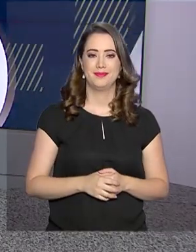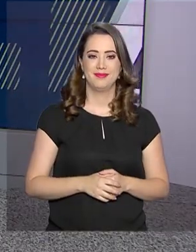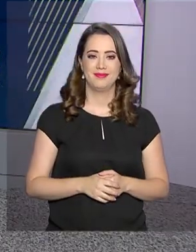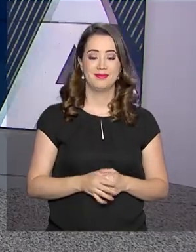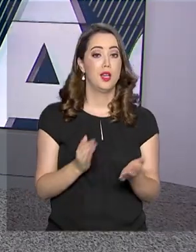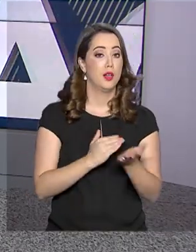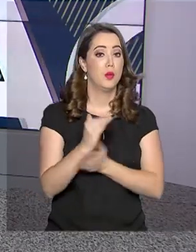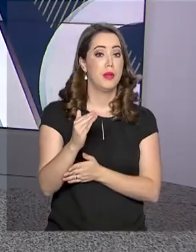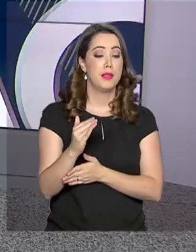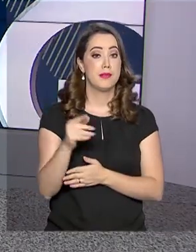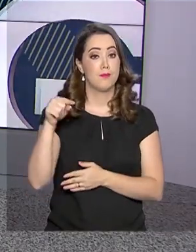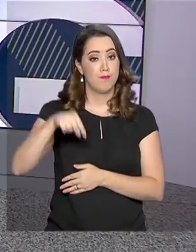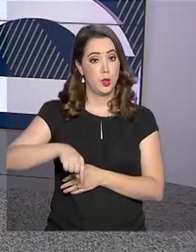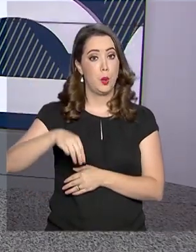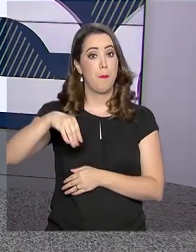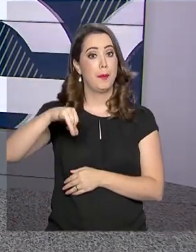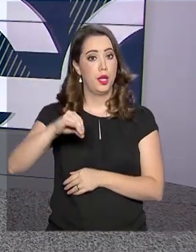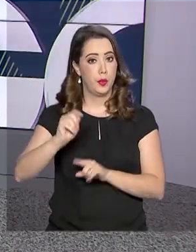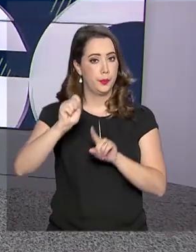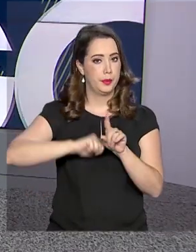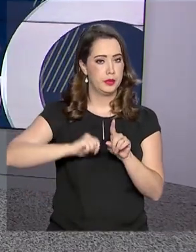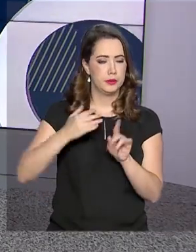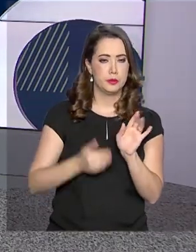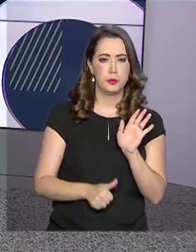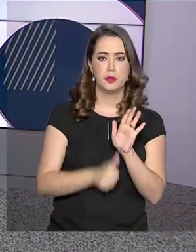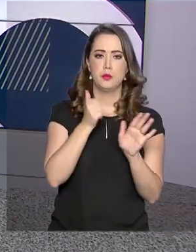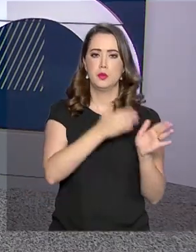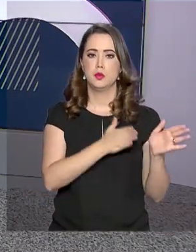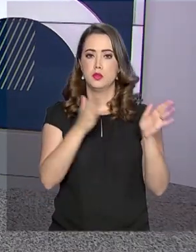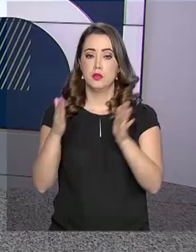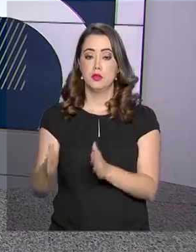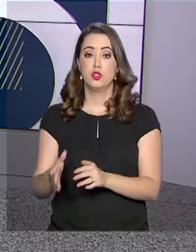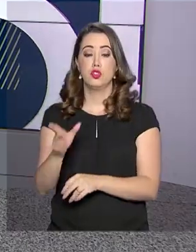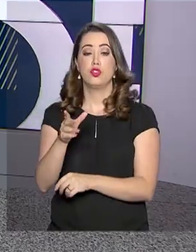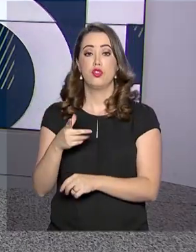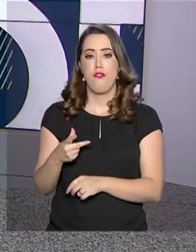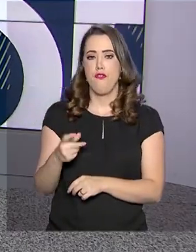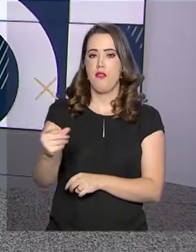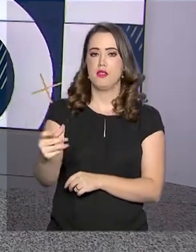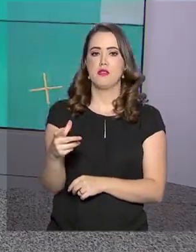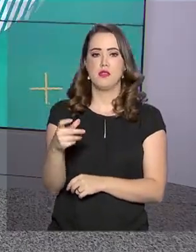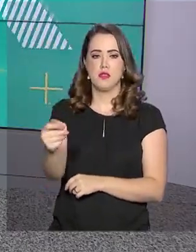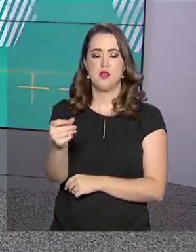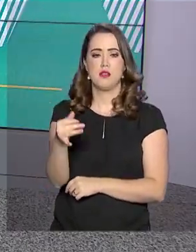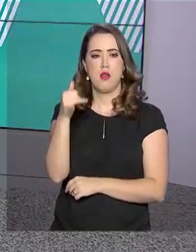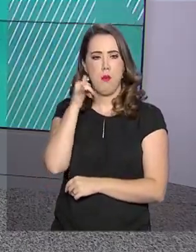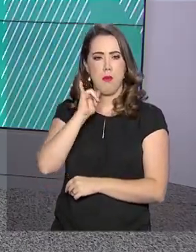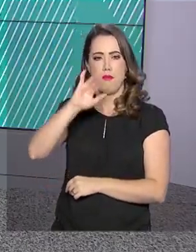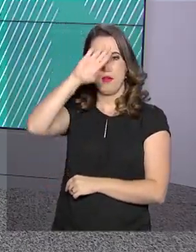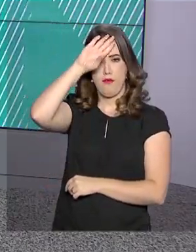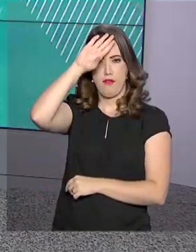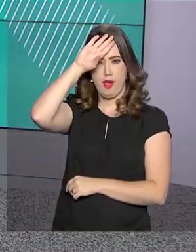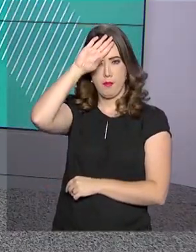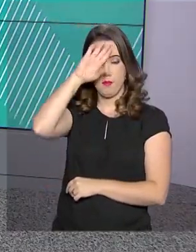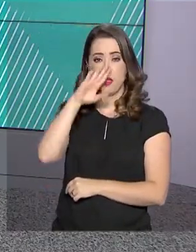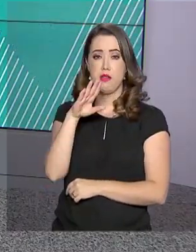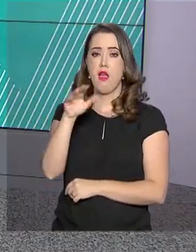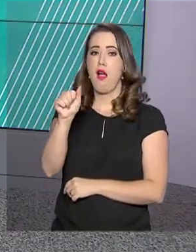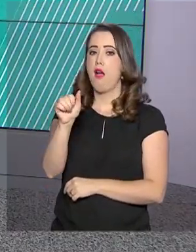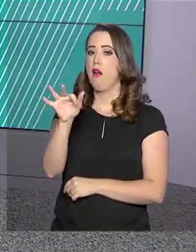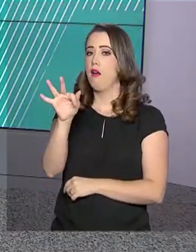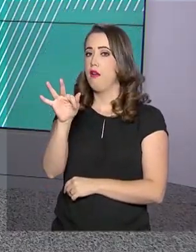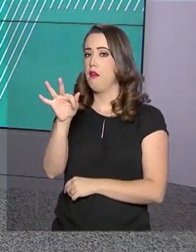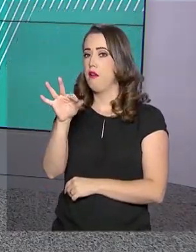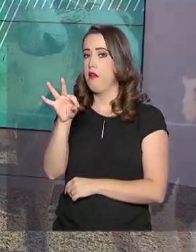Começa agora em maio a primeira etapa da campanha nacional de vacinação contra a febre afitosa em 24 estados e no